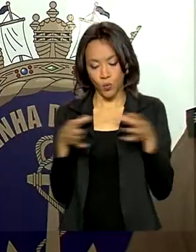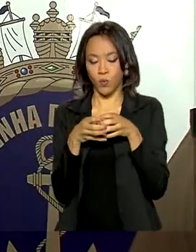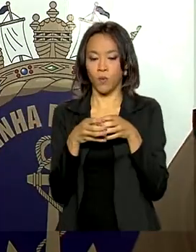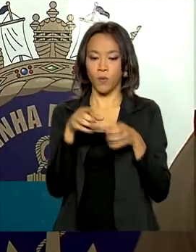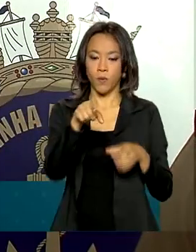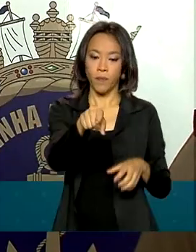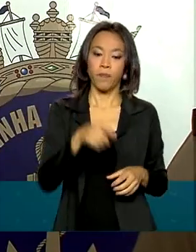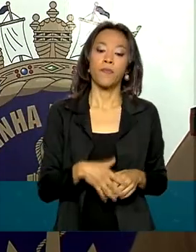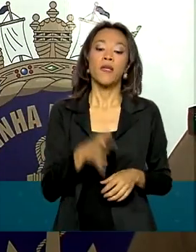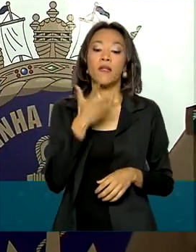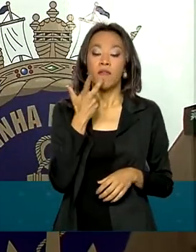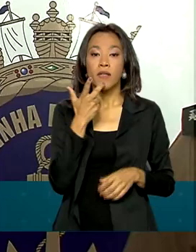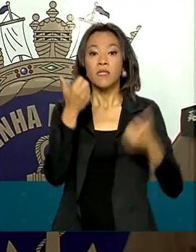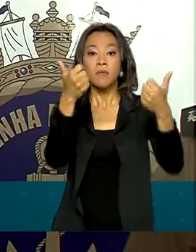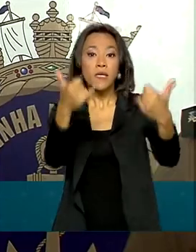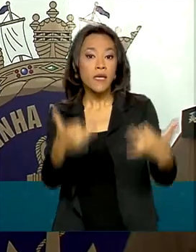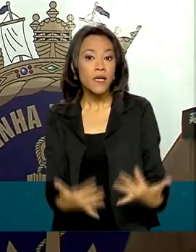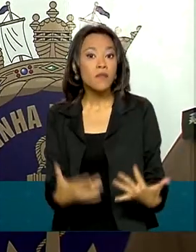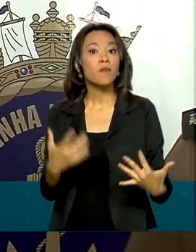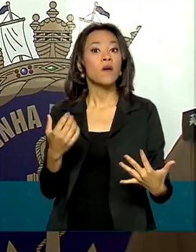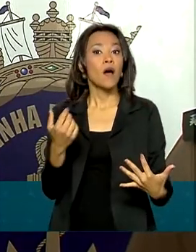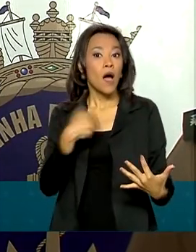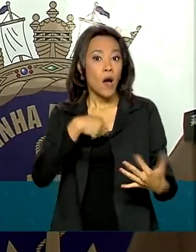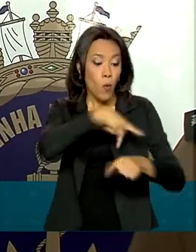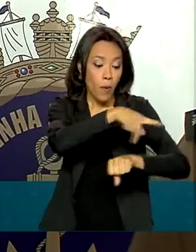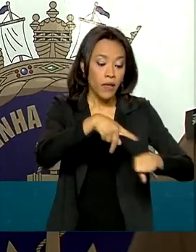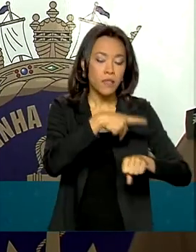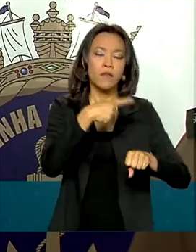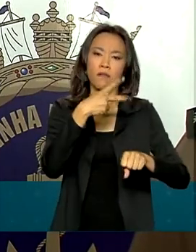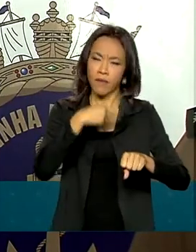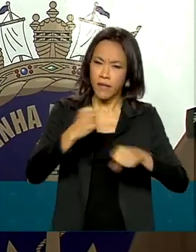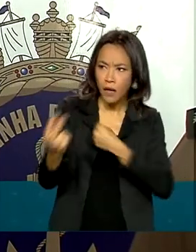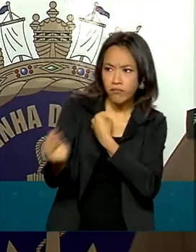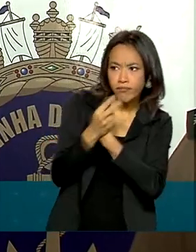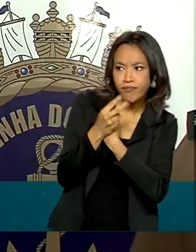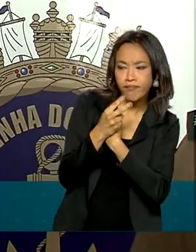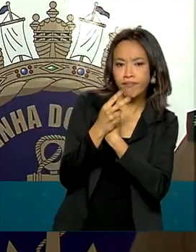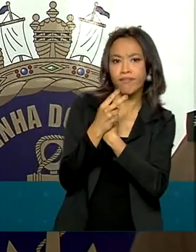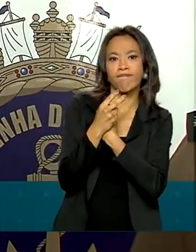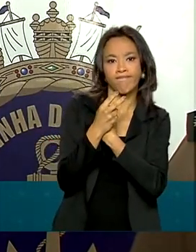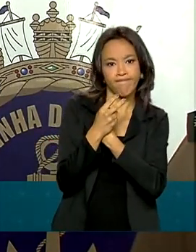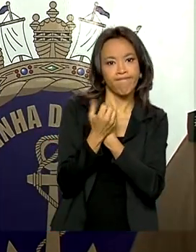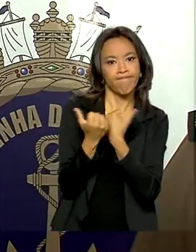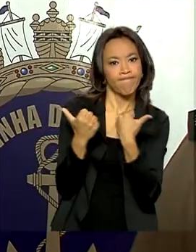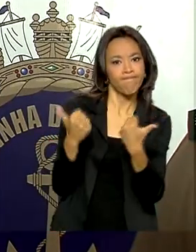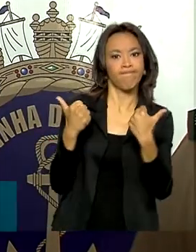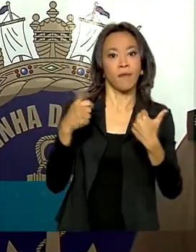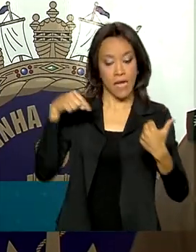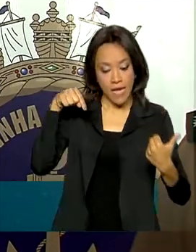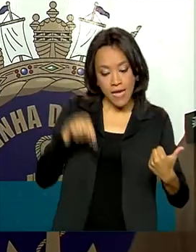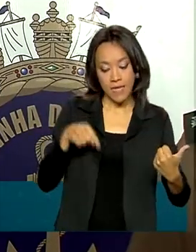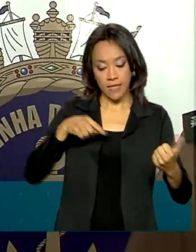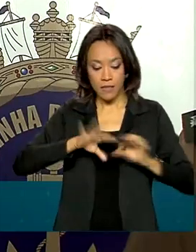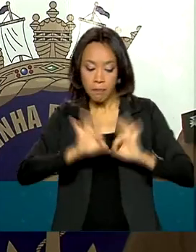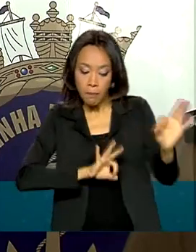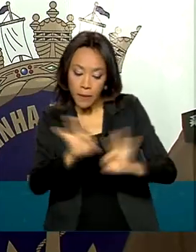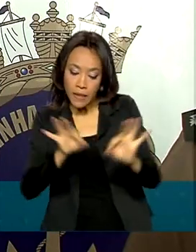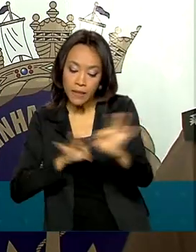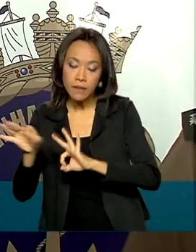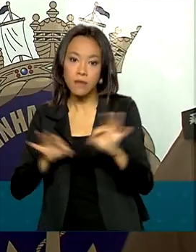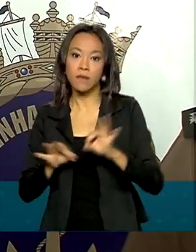reação do país só vai ser mais efetiva quando esses processos de resposta, esses planos de emergência,